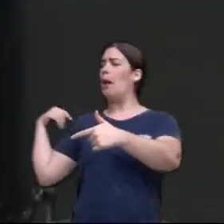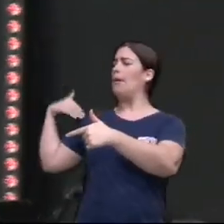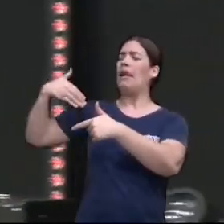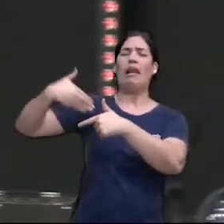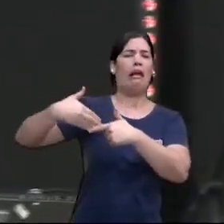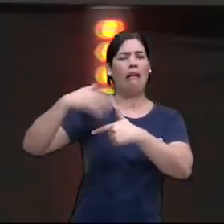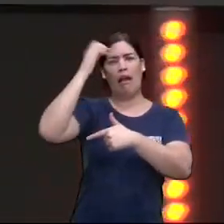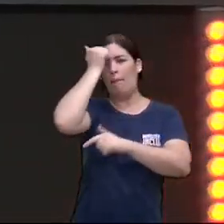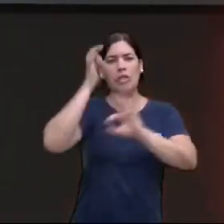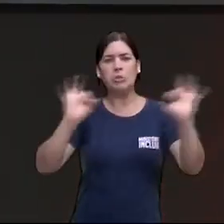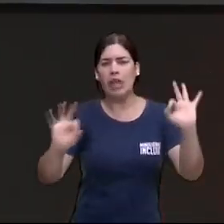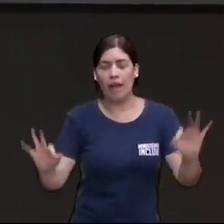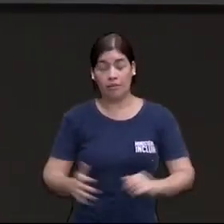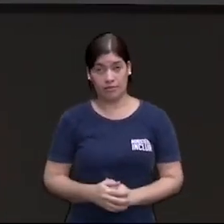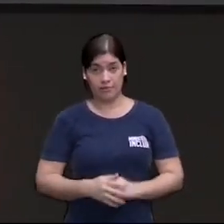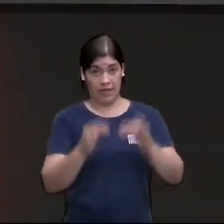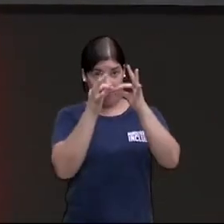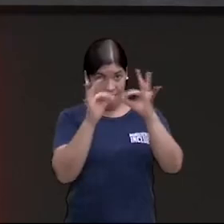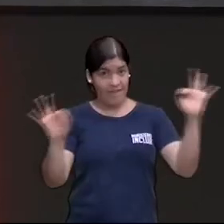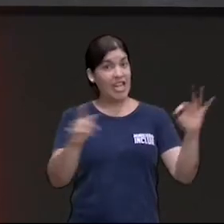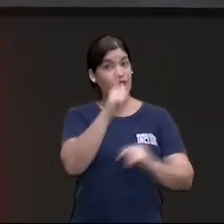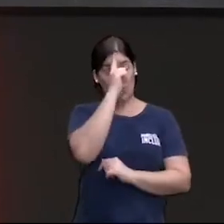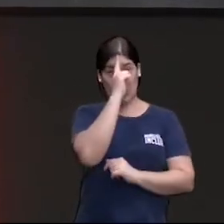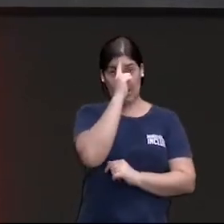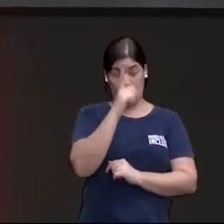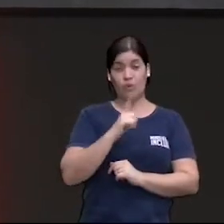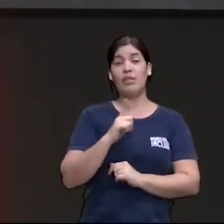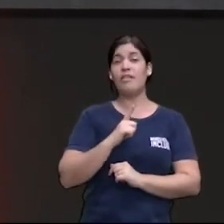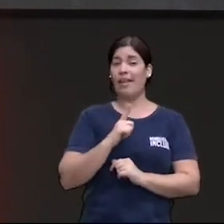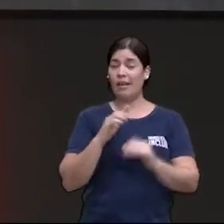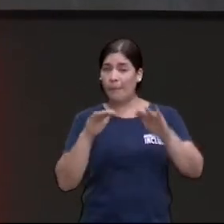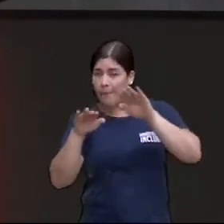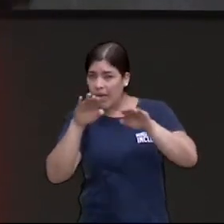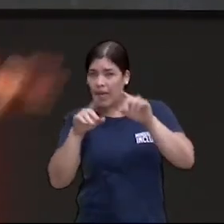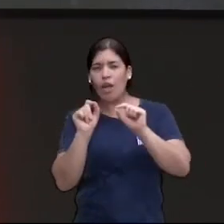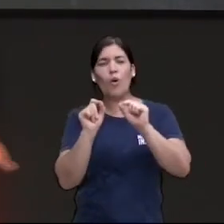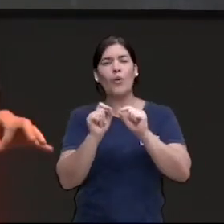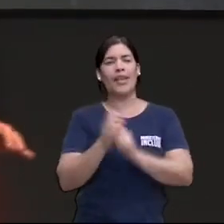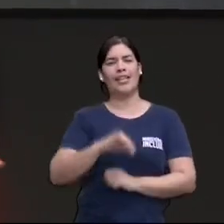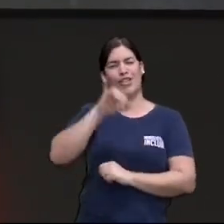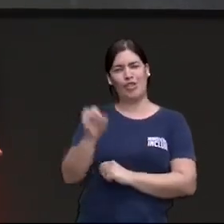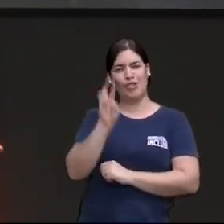frase, ela no grego, tem um paralelo no grego, chama-se jumentice.